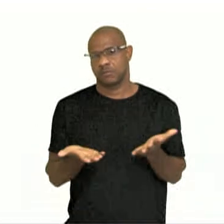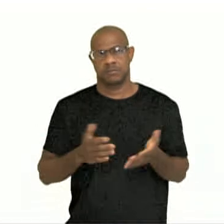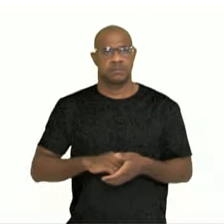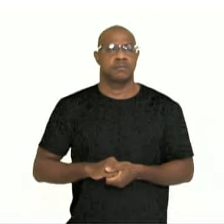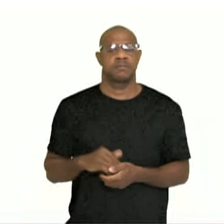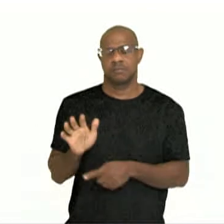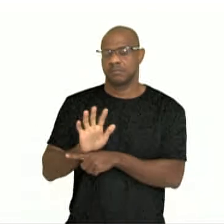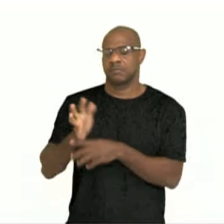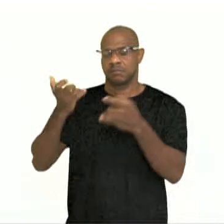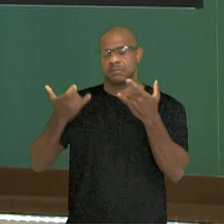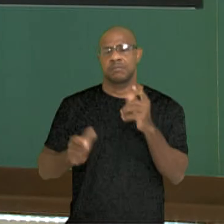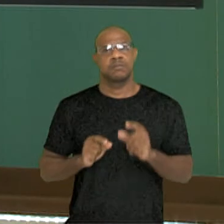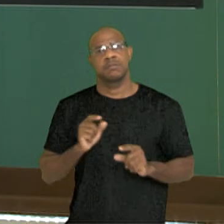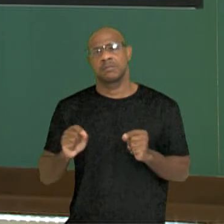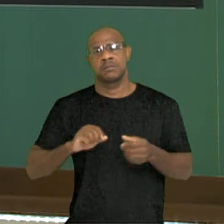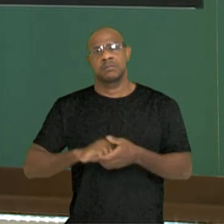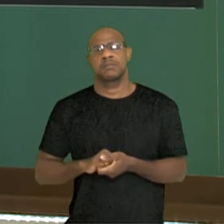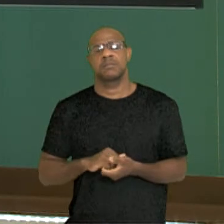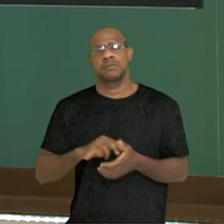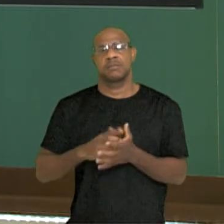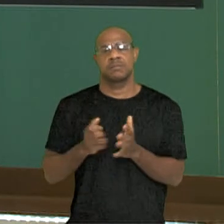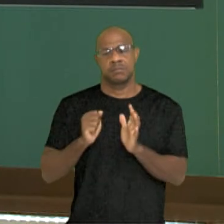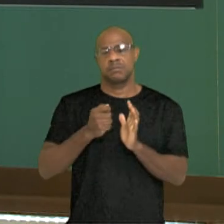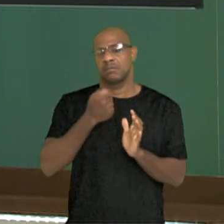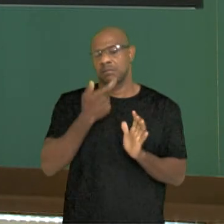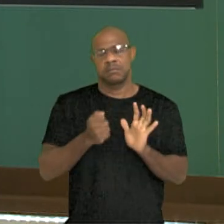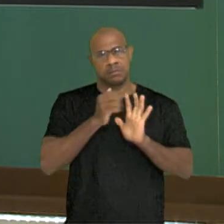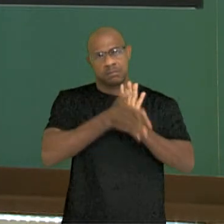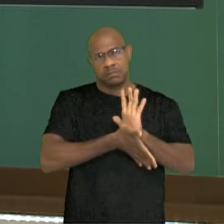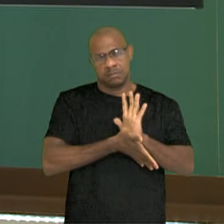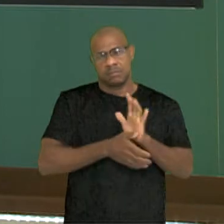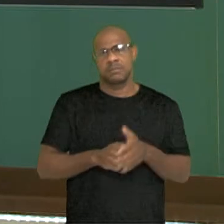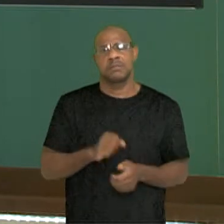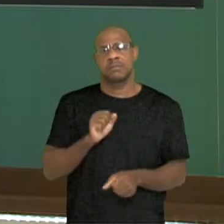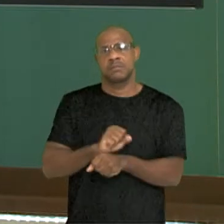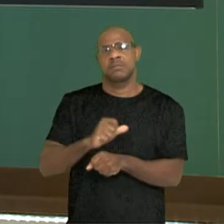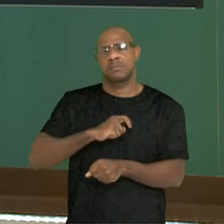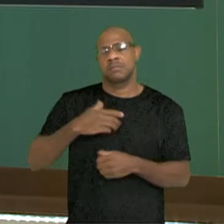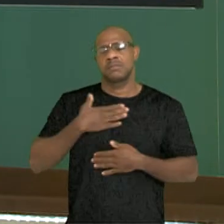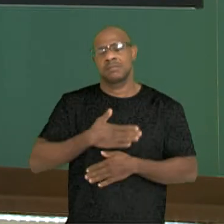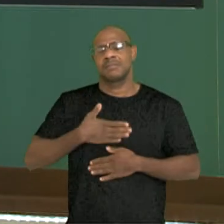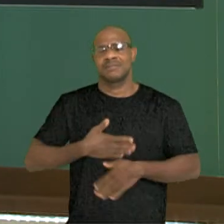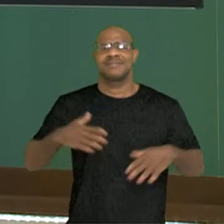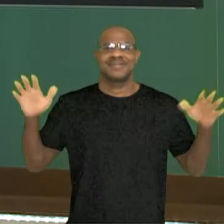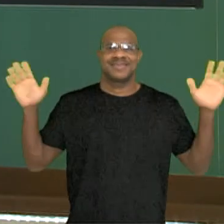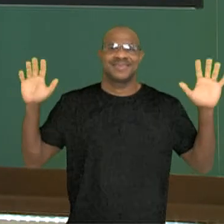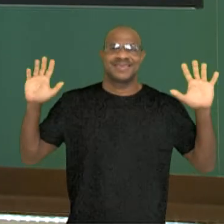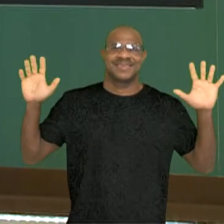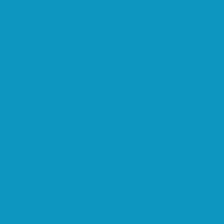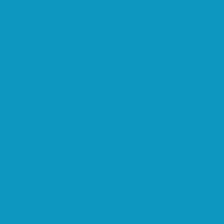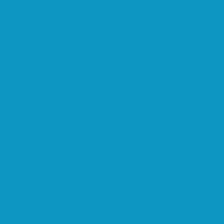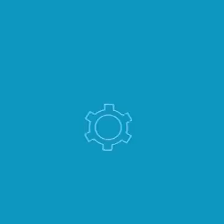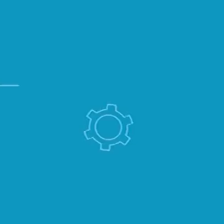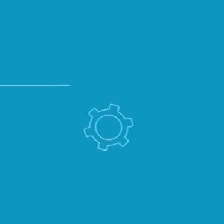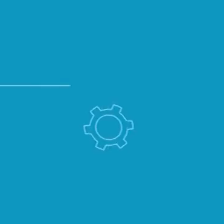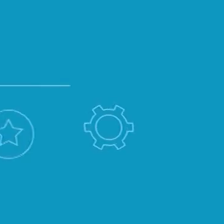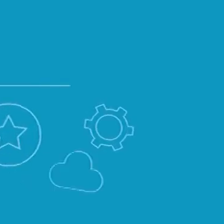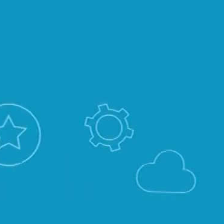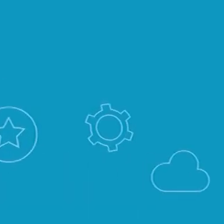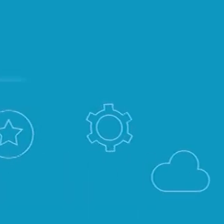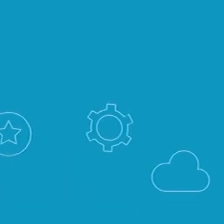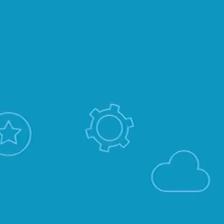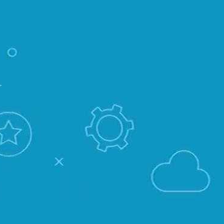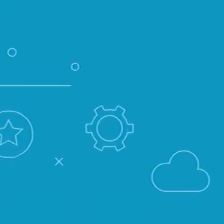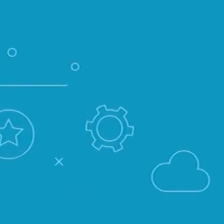vídeo, nós falamos aí sobre as expressões idiomáticas. Espero que vocês tenham gostado e até breve. E aí